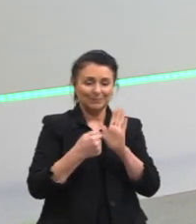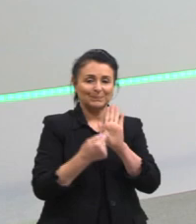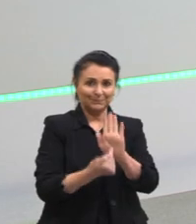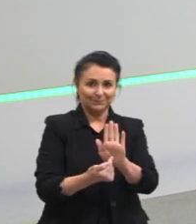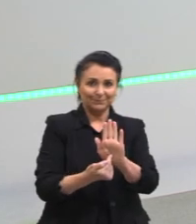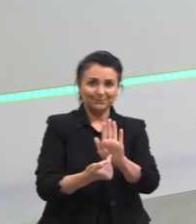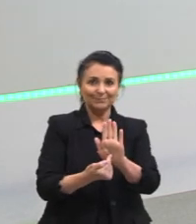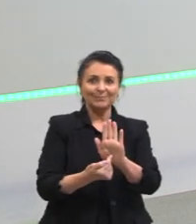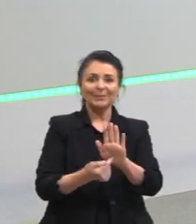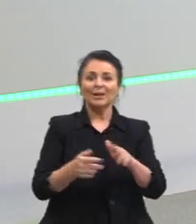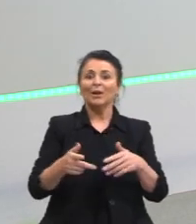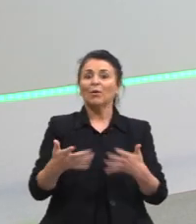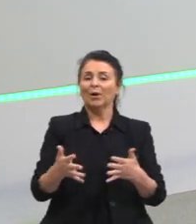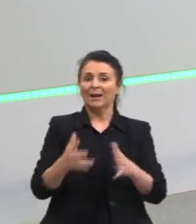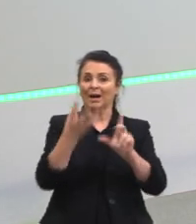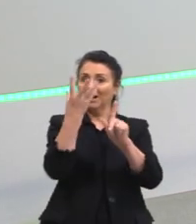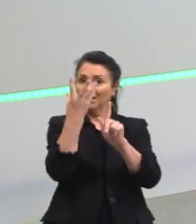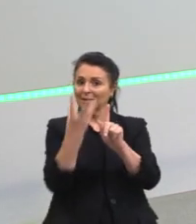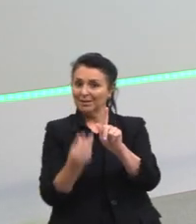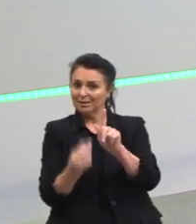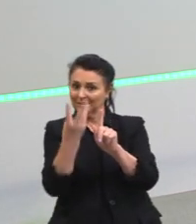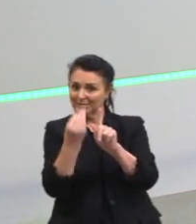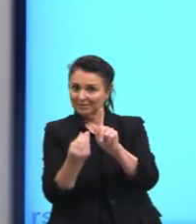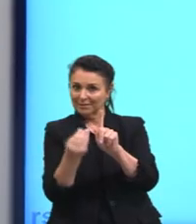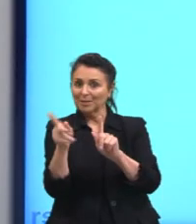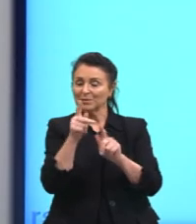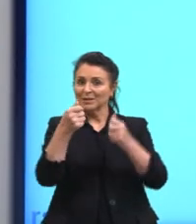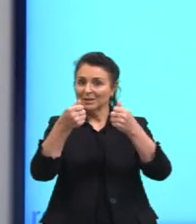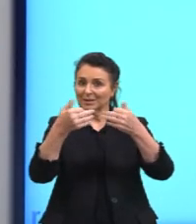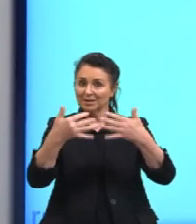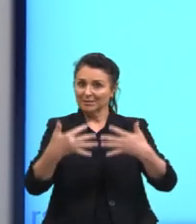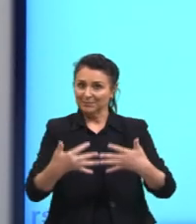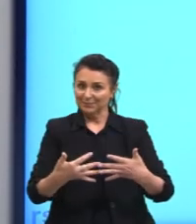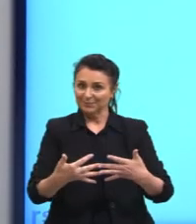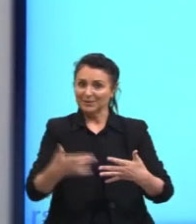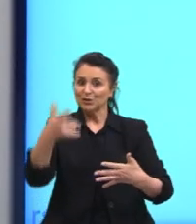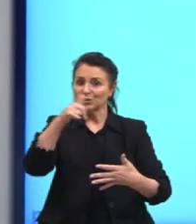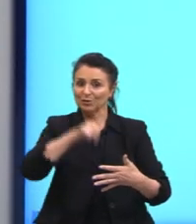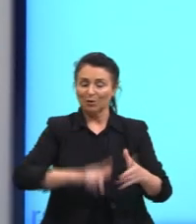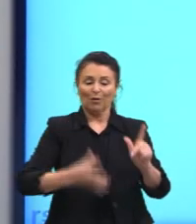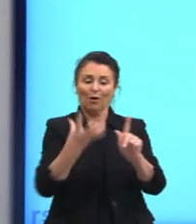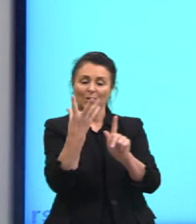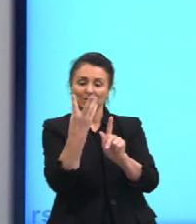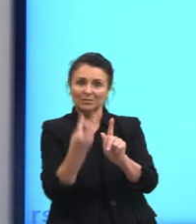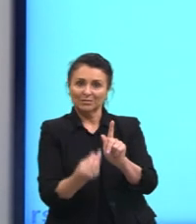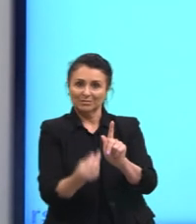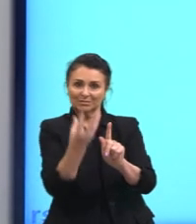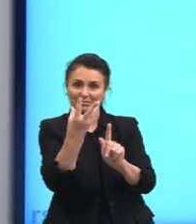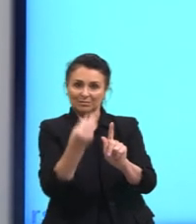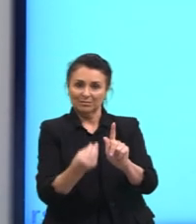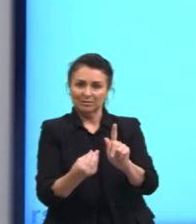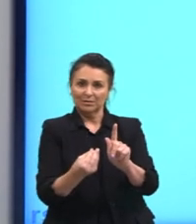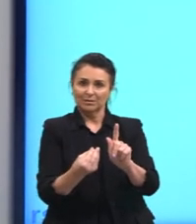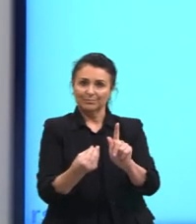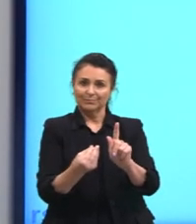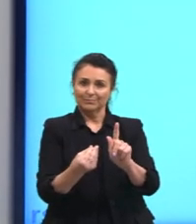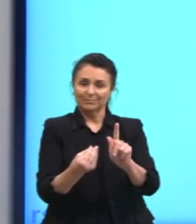Ó, justamente a força da gravidade que eu estava conversando. Então, força da gravidade. Há muitos